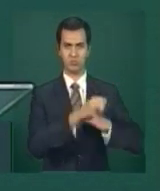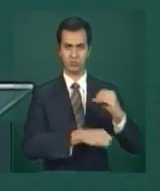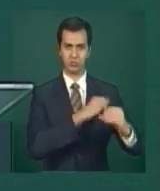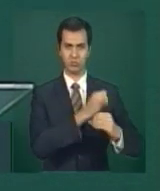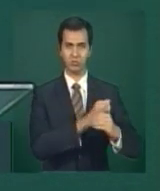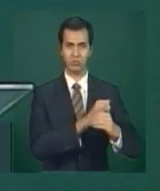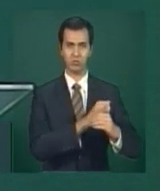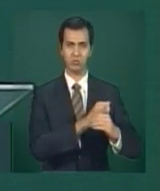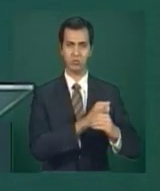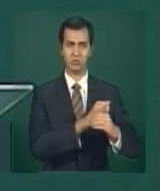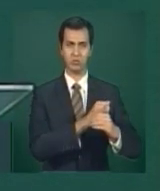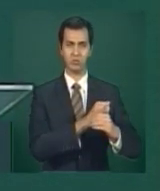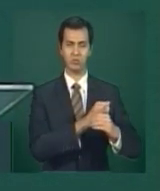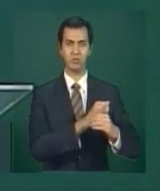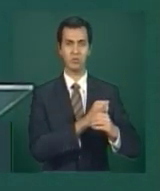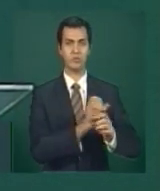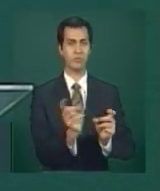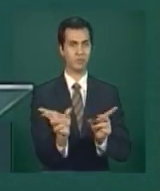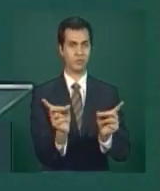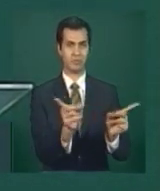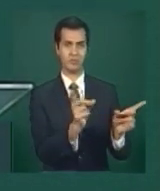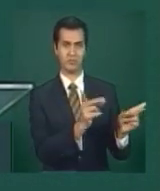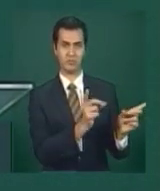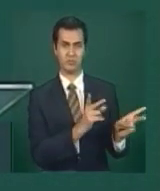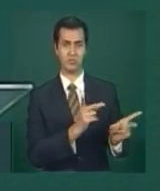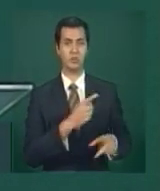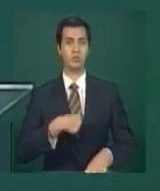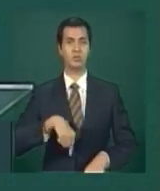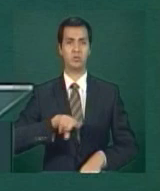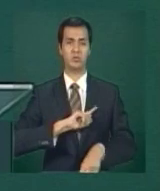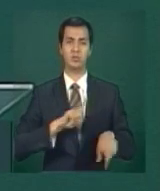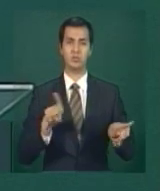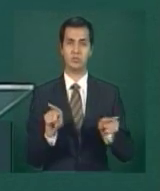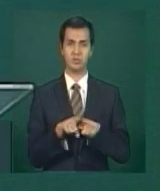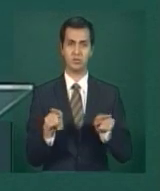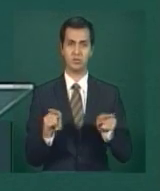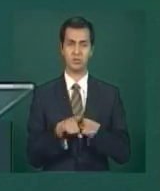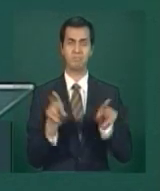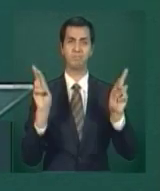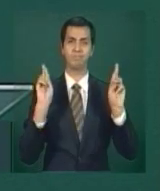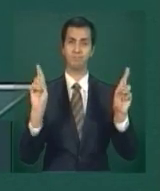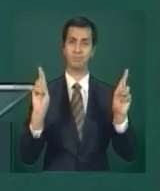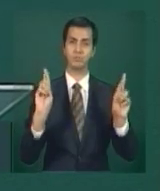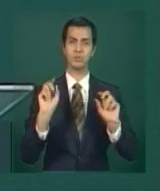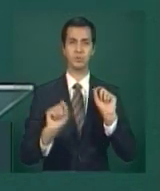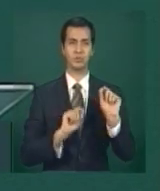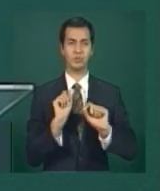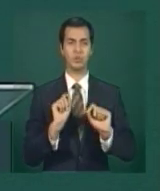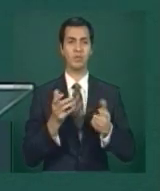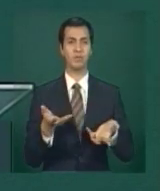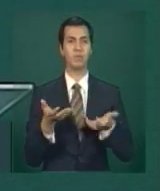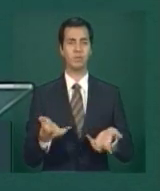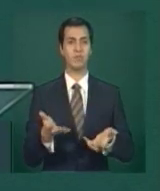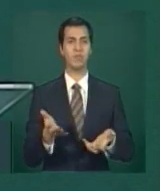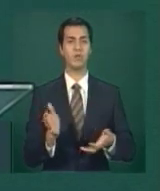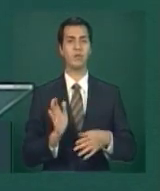seus consumidores. Além, nossa expectativa é atingir 1.600